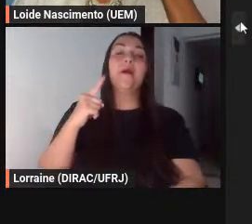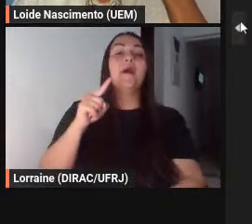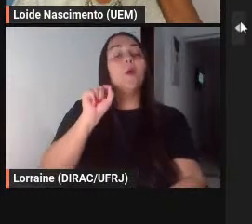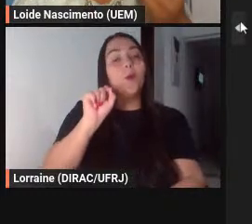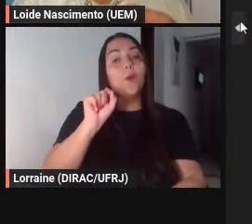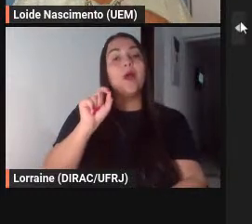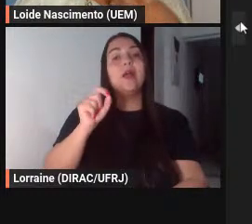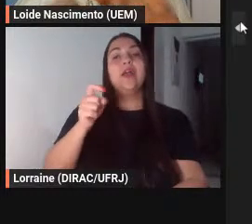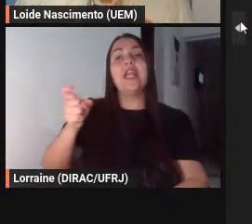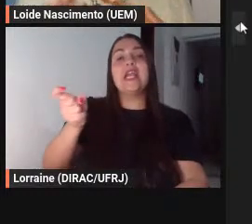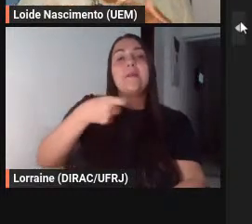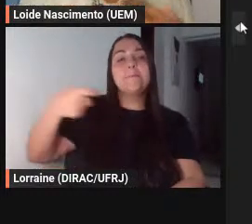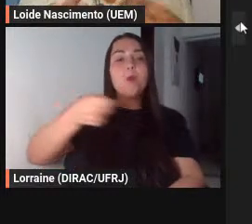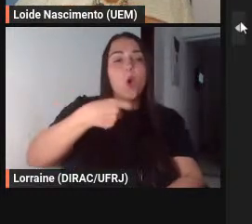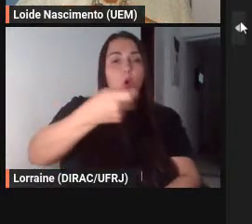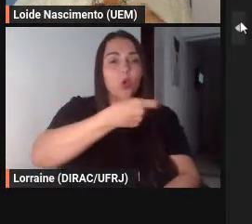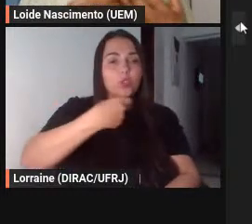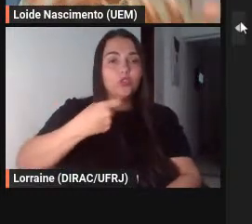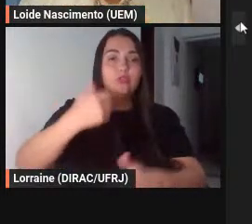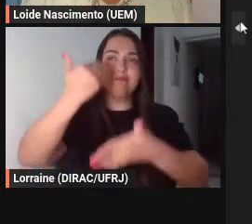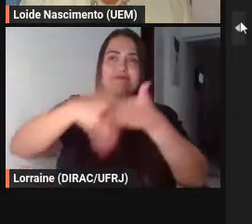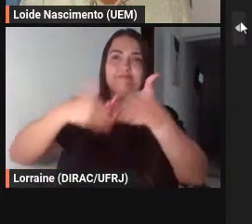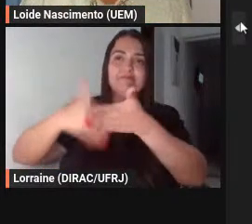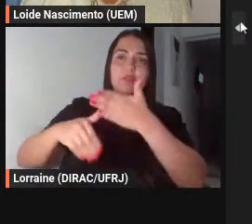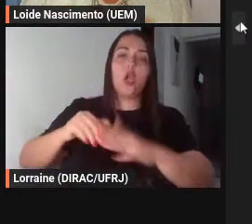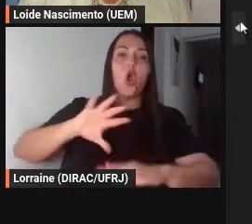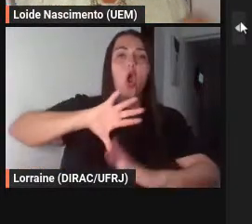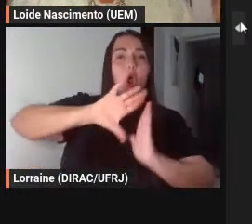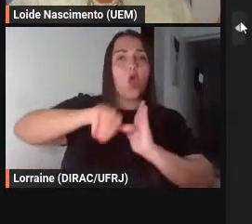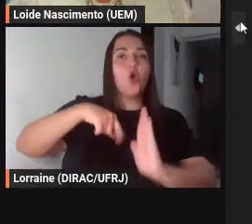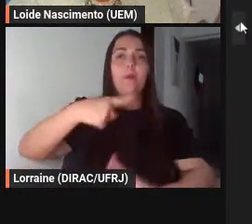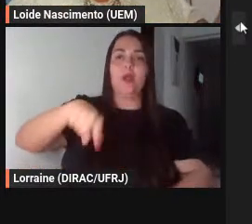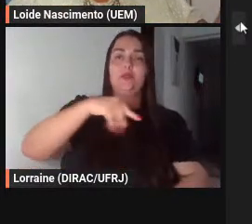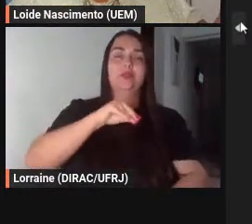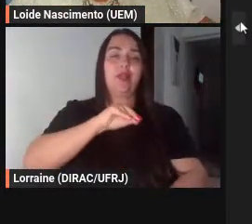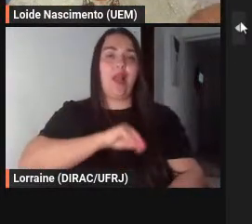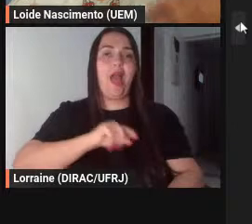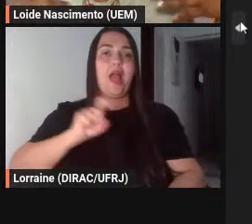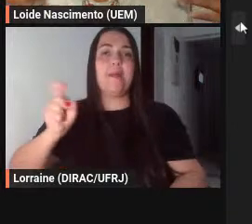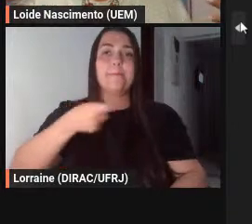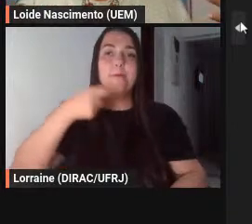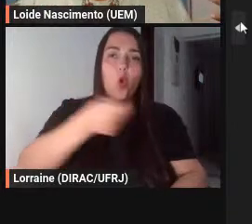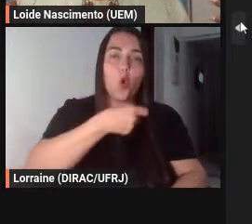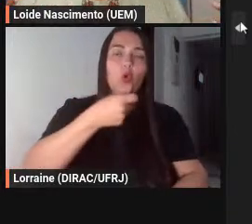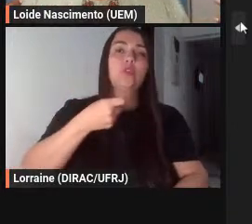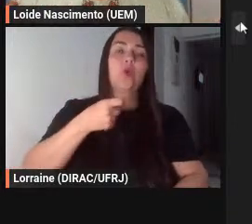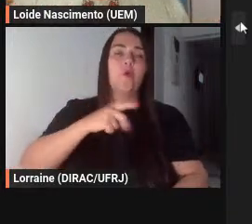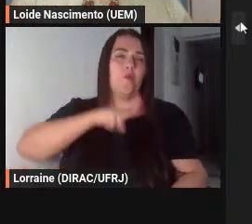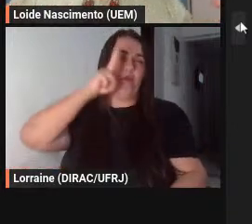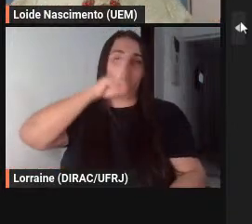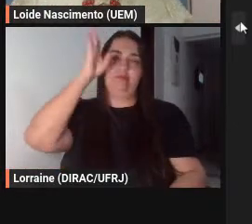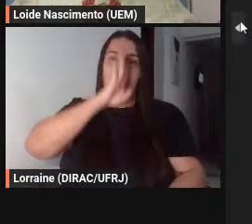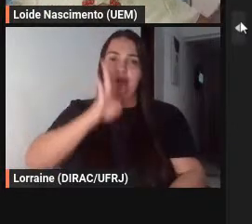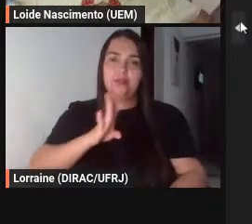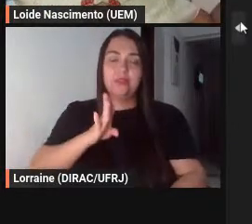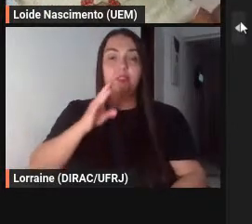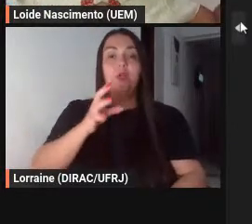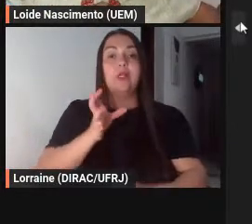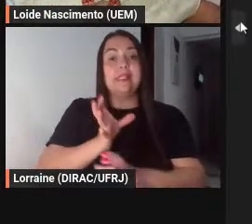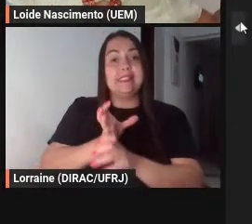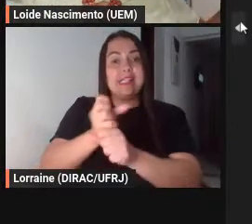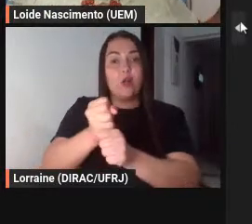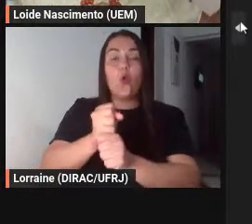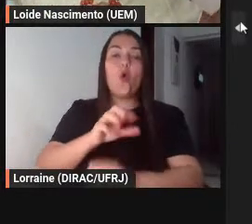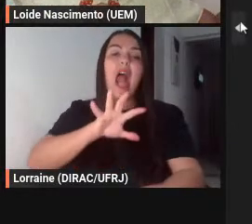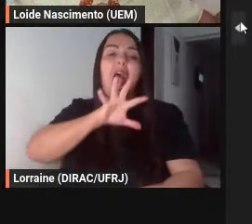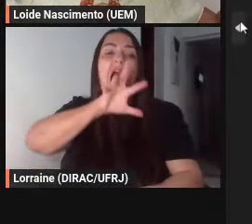que rouba que é alto demais em nosso país segura a fera e vemos aí essa personagem segurando